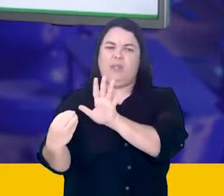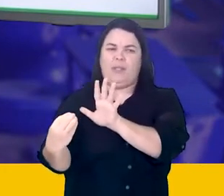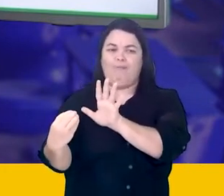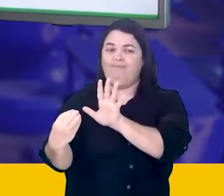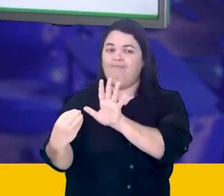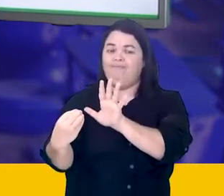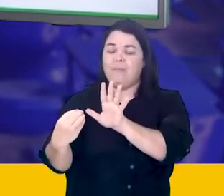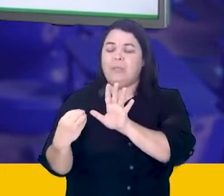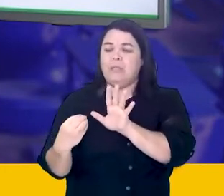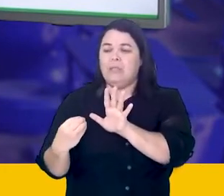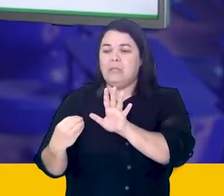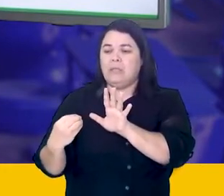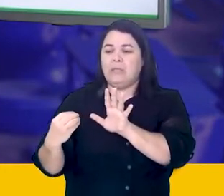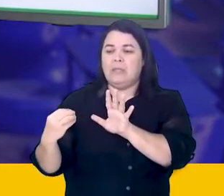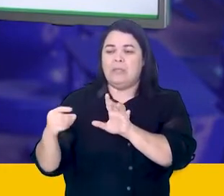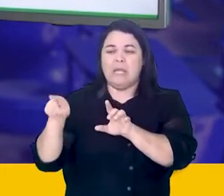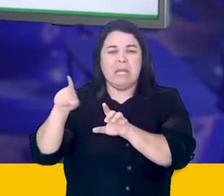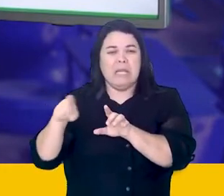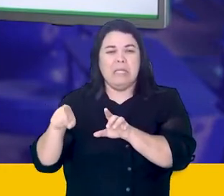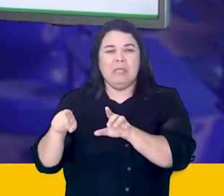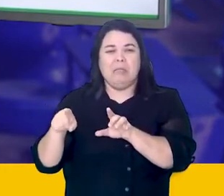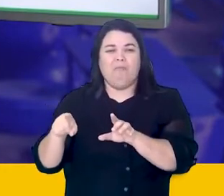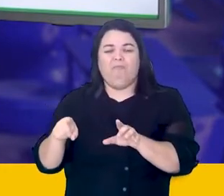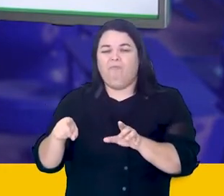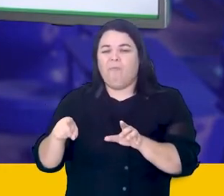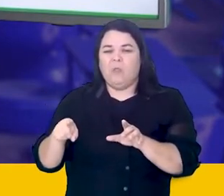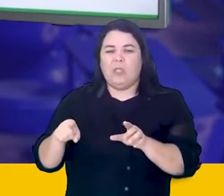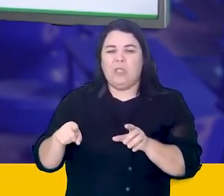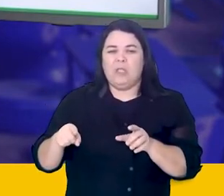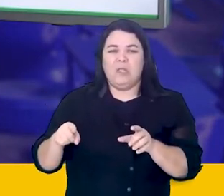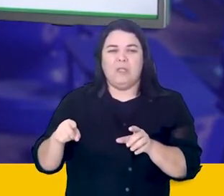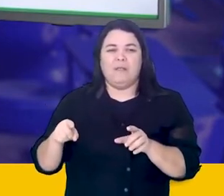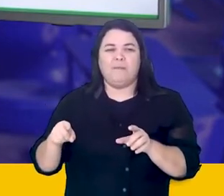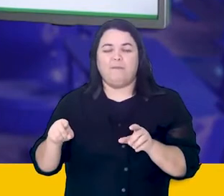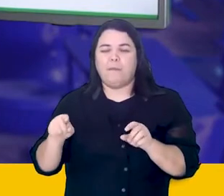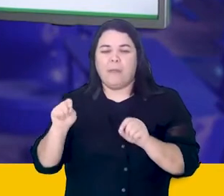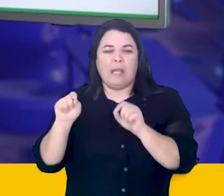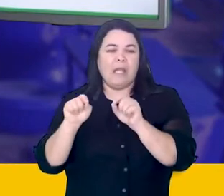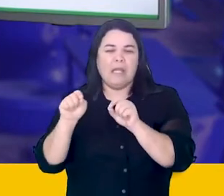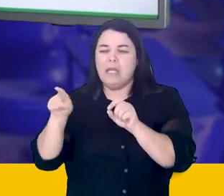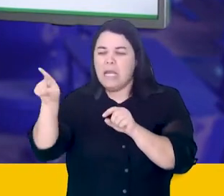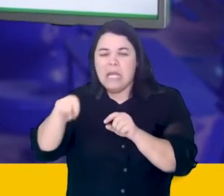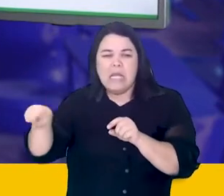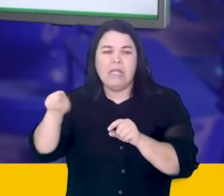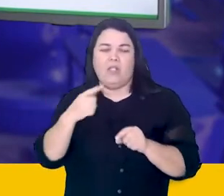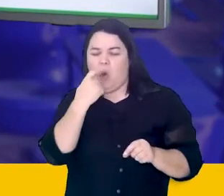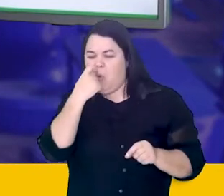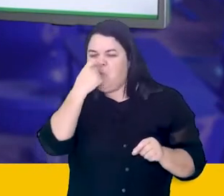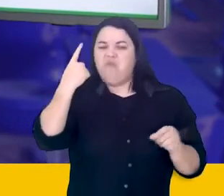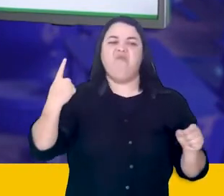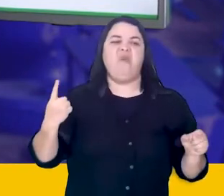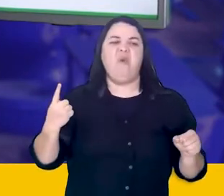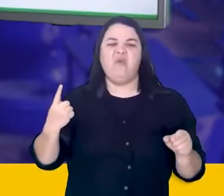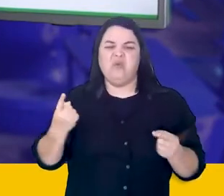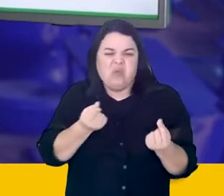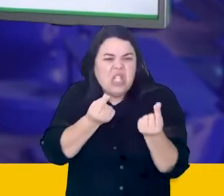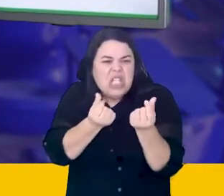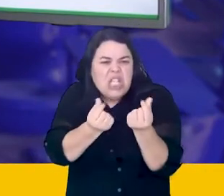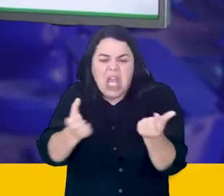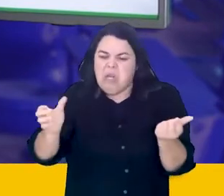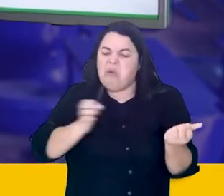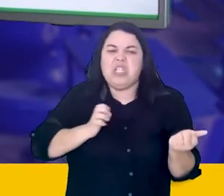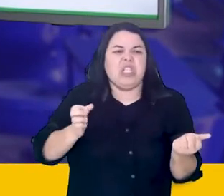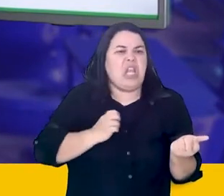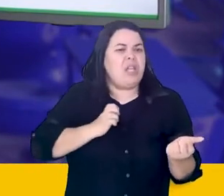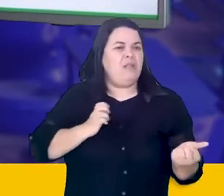cada vez mais massacradas pelo controle europeu. Então, o nosso olhar